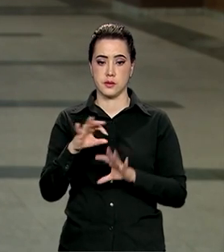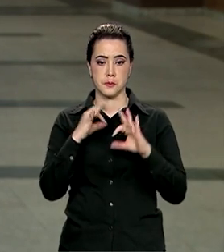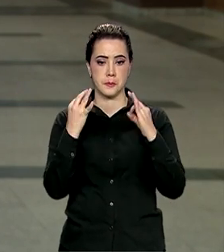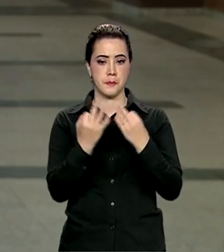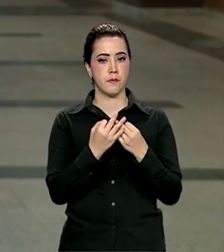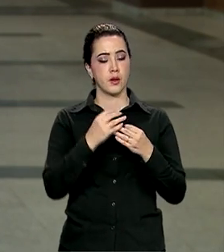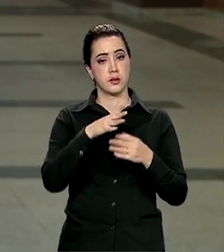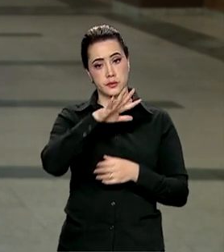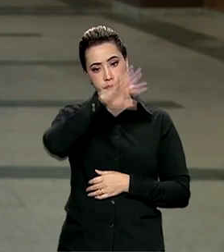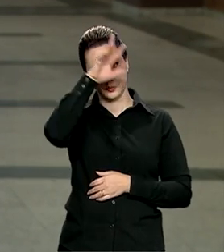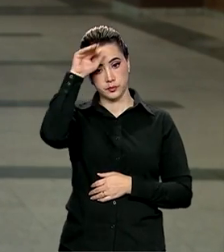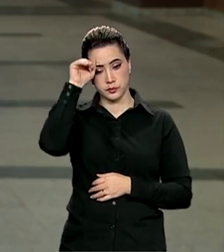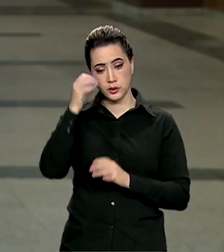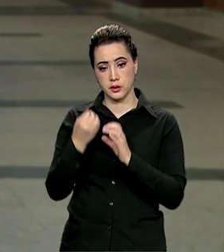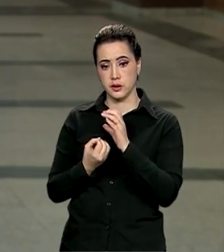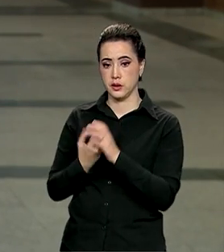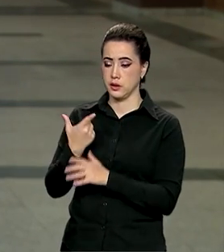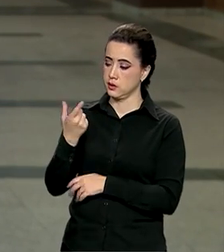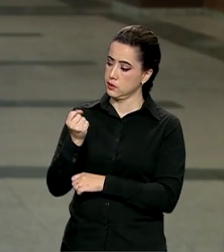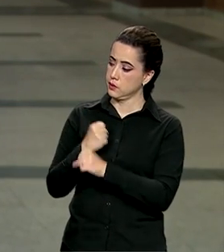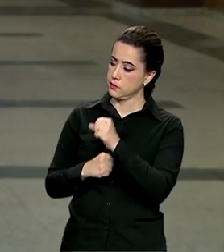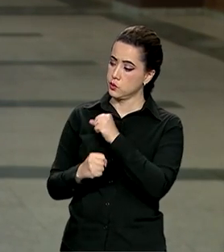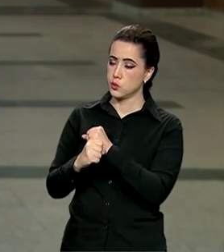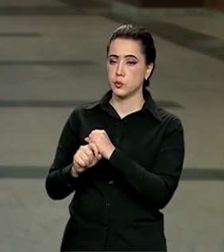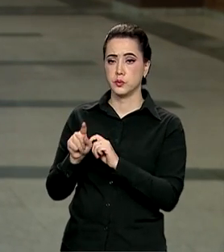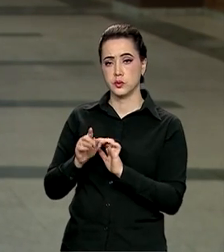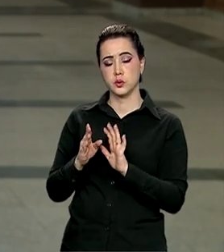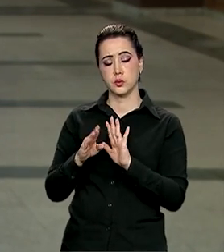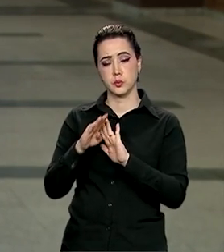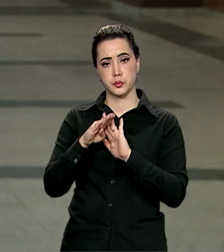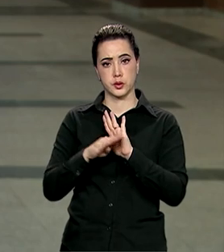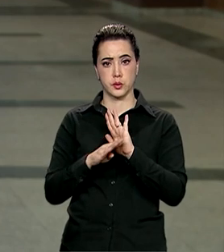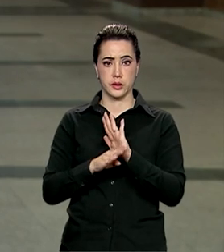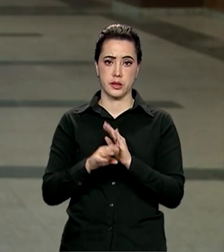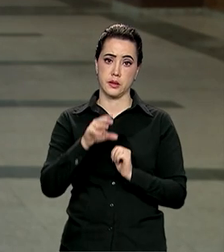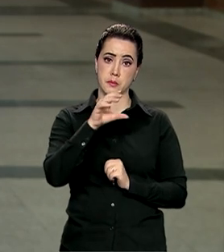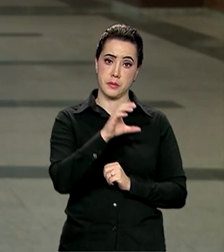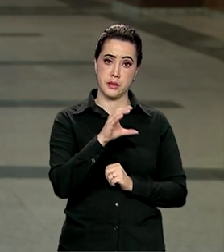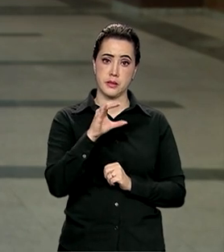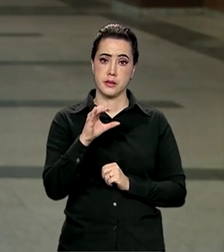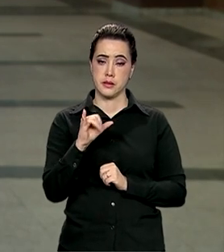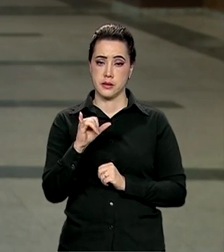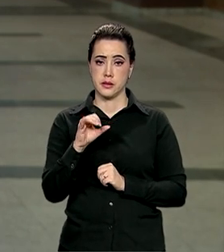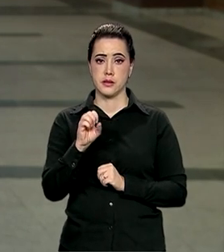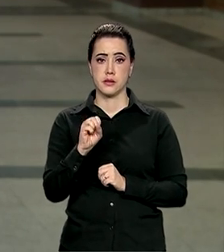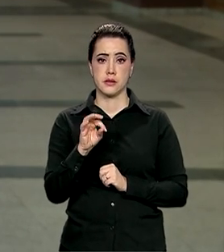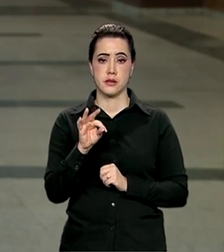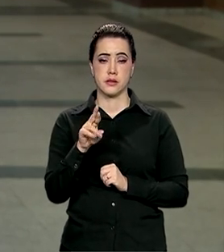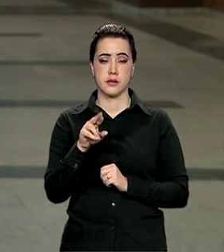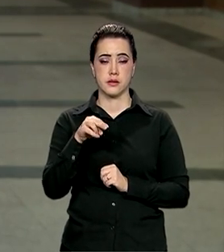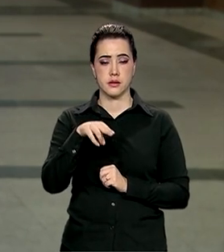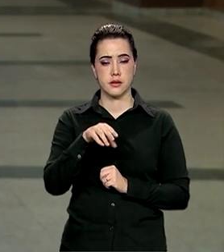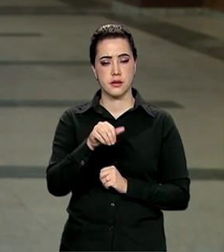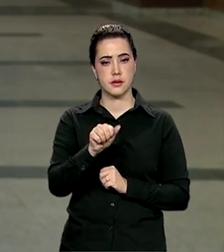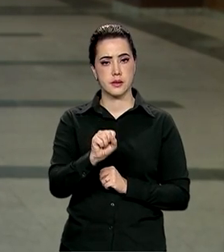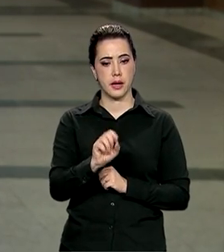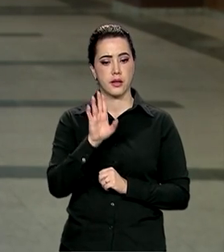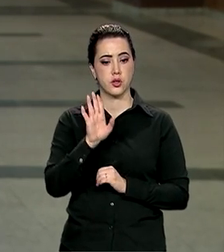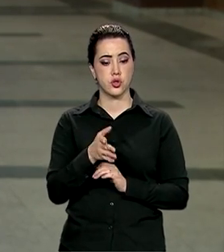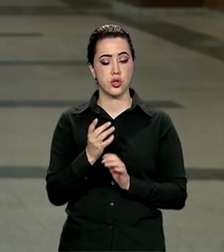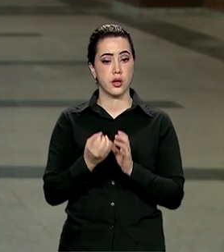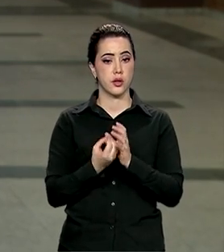criado há 20 anos, o programa Cisternas foi responsável pela instalação de mais de 1.140